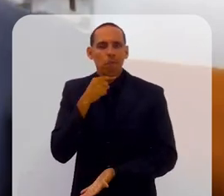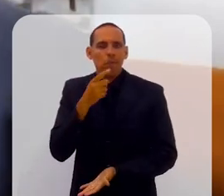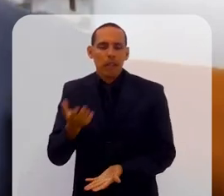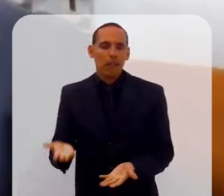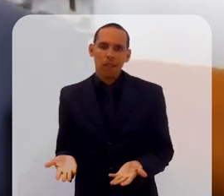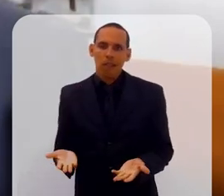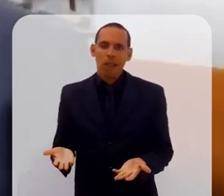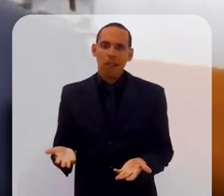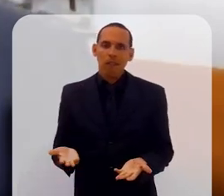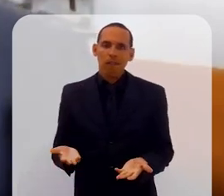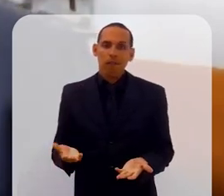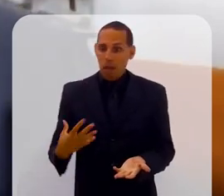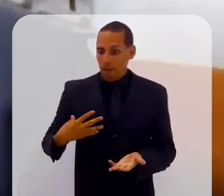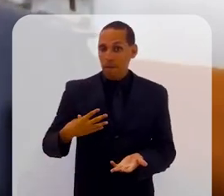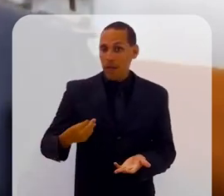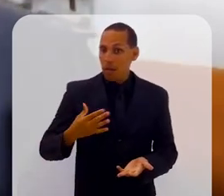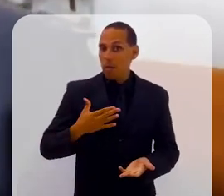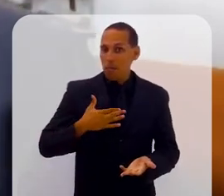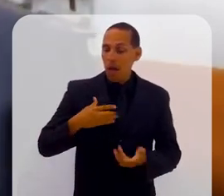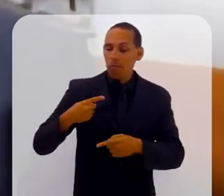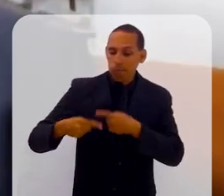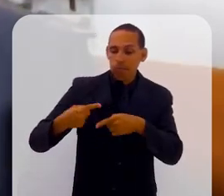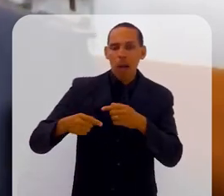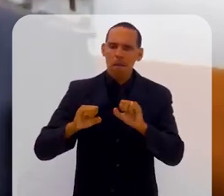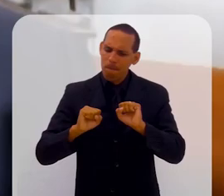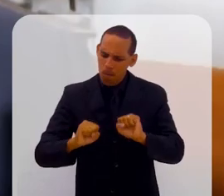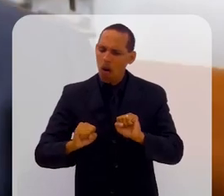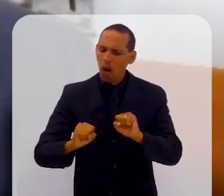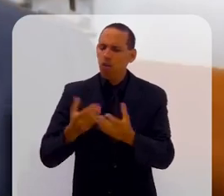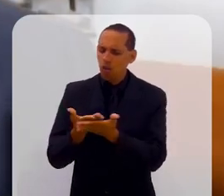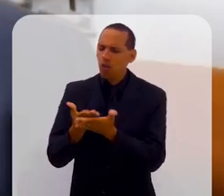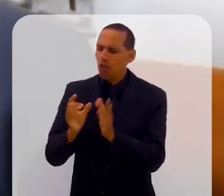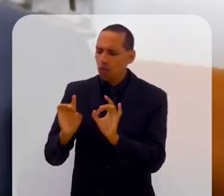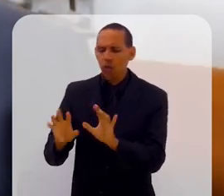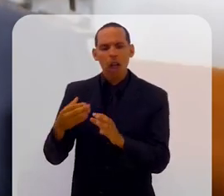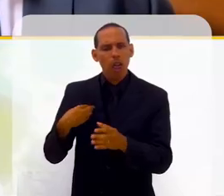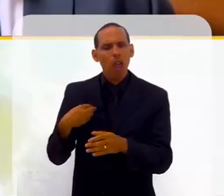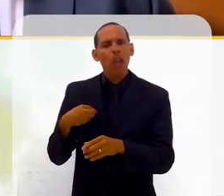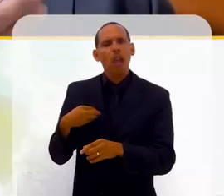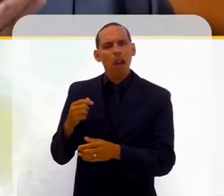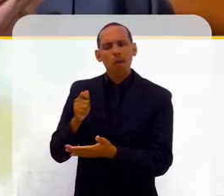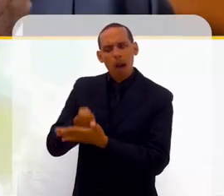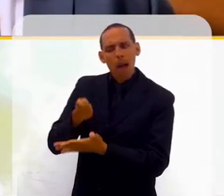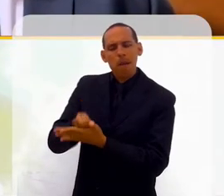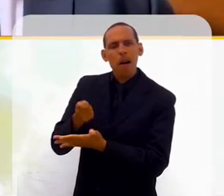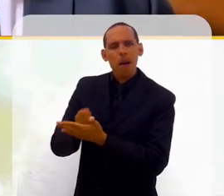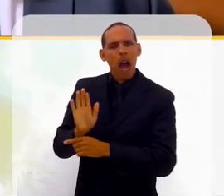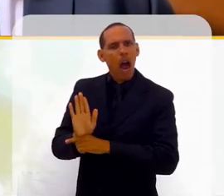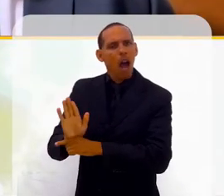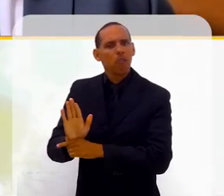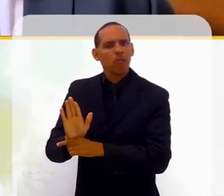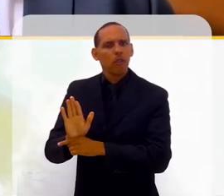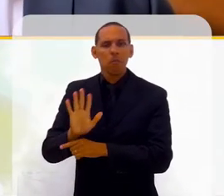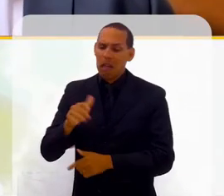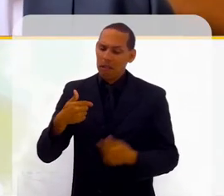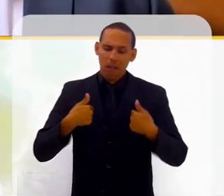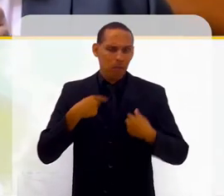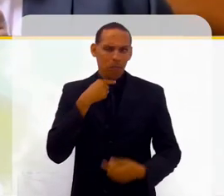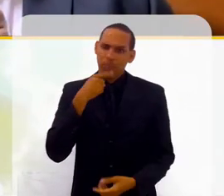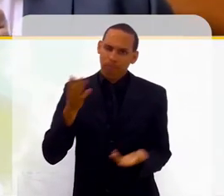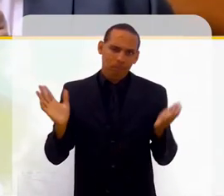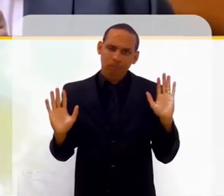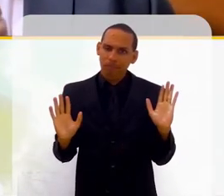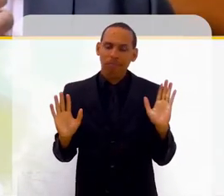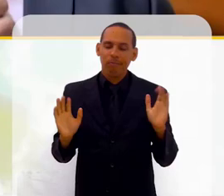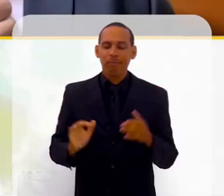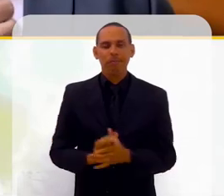estudar. Espero que meus filhos possam, meus filhos podem se dar a esse luxo, né? E espero que eles continuem podendo. Mas, enfim, eu